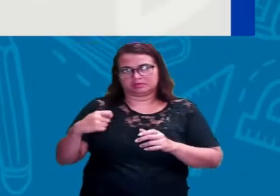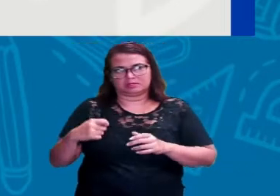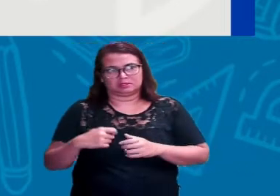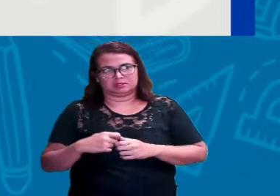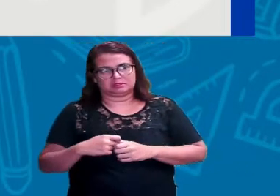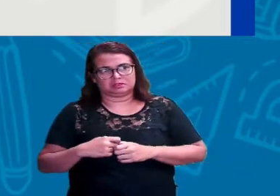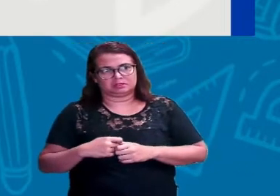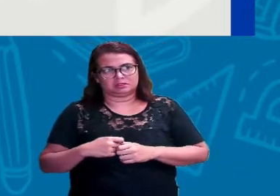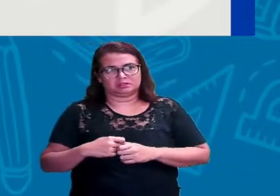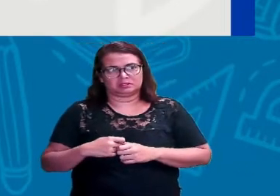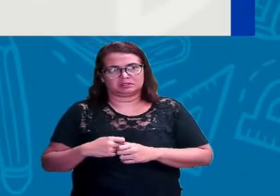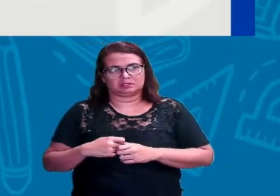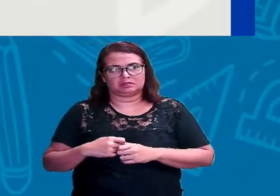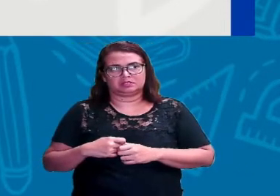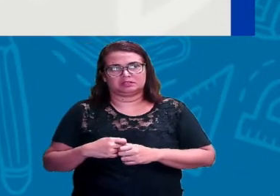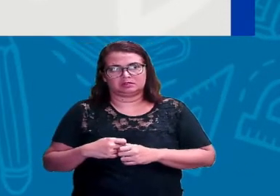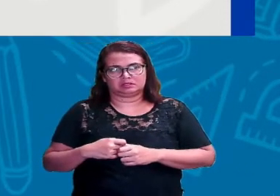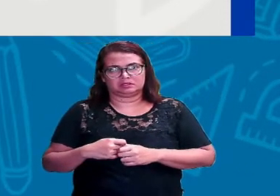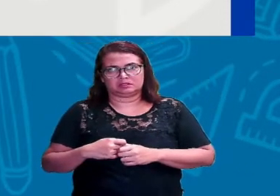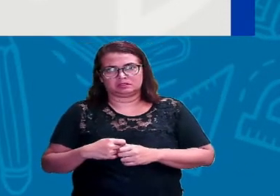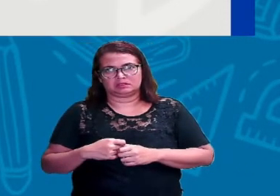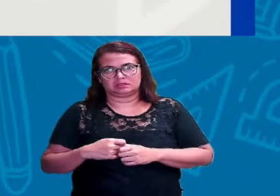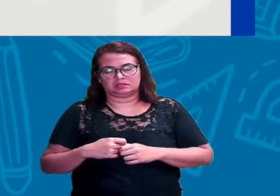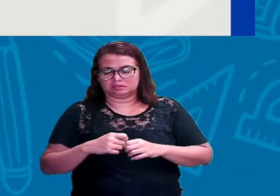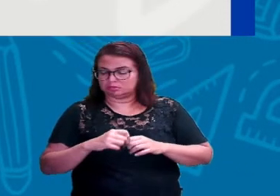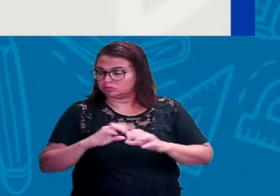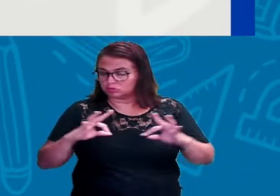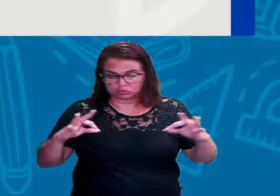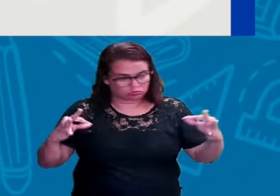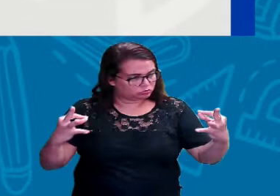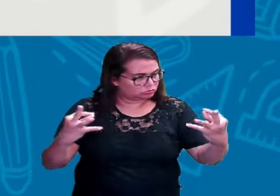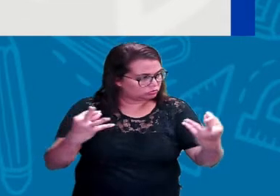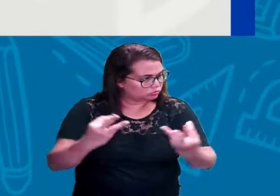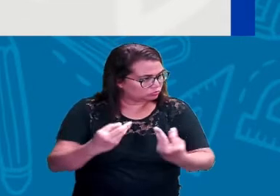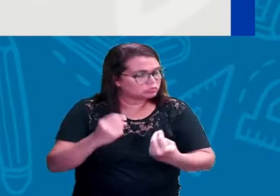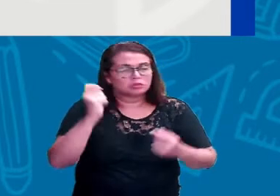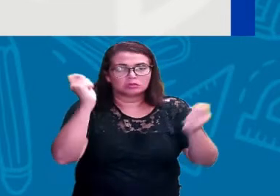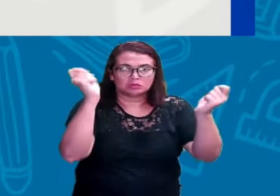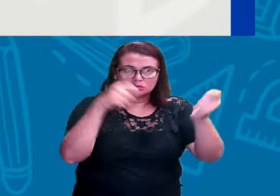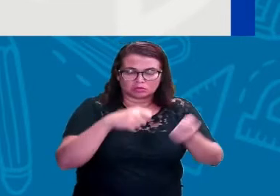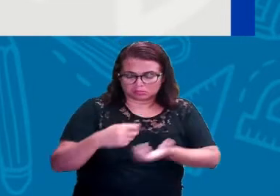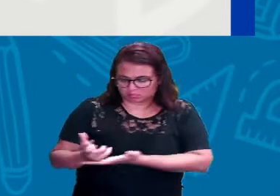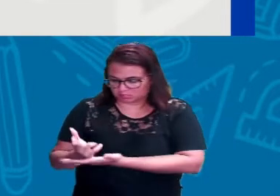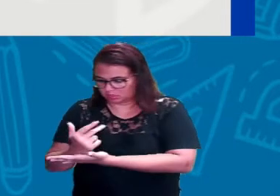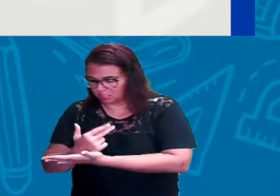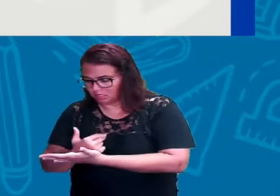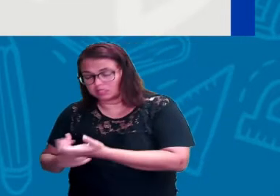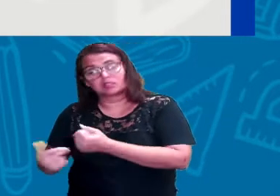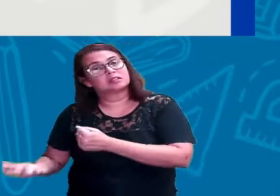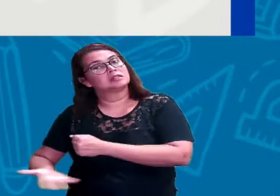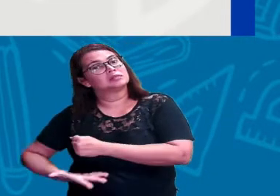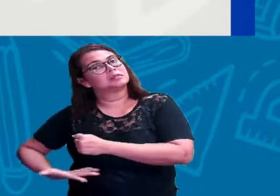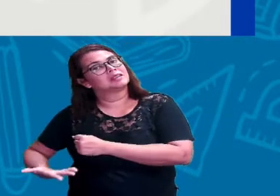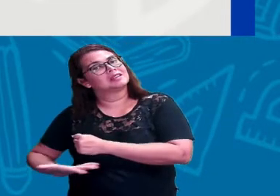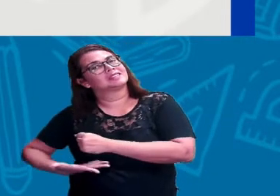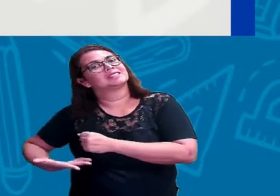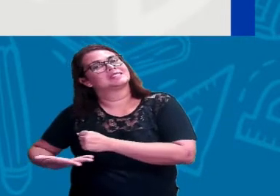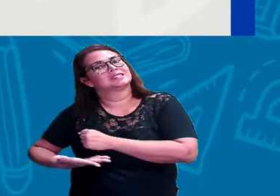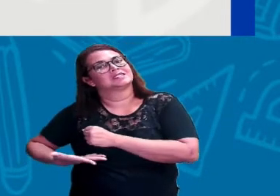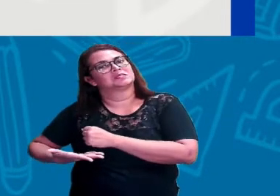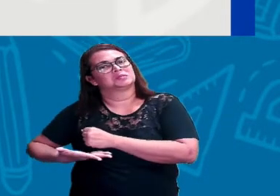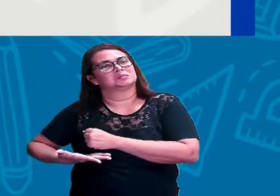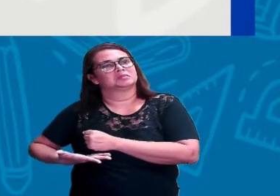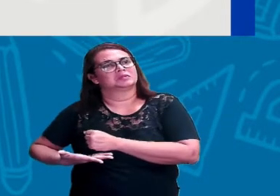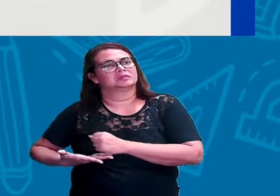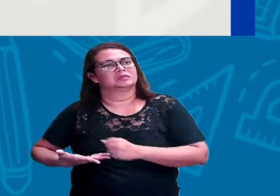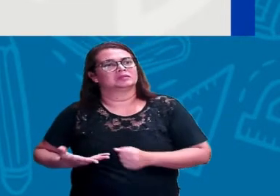evidencia esse espaço. Então tudo isso eu posso fazer na planta baixa. E aí, o